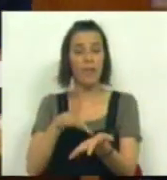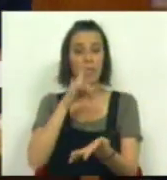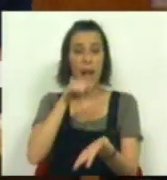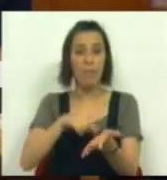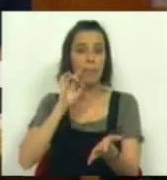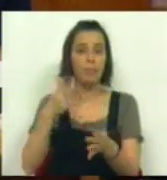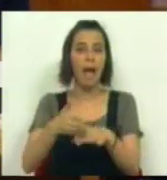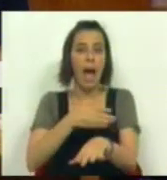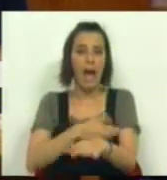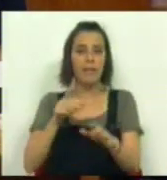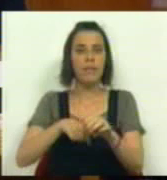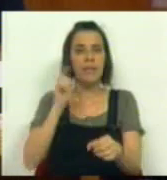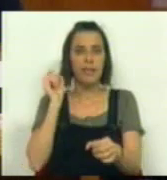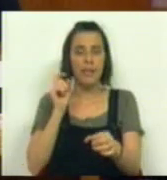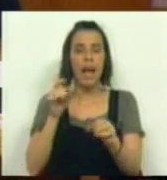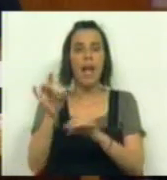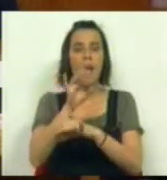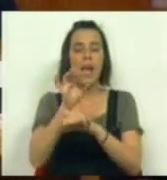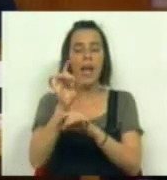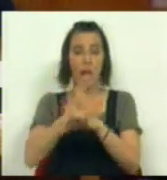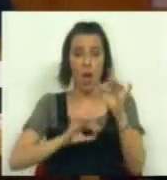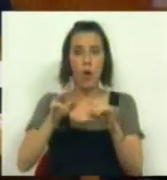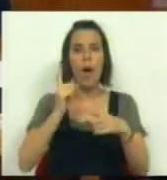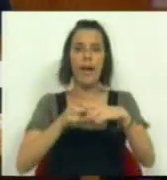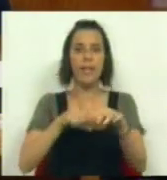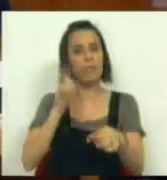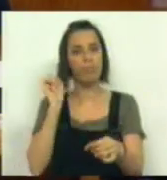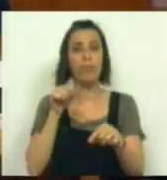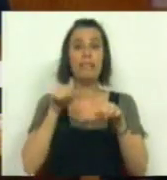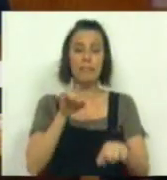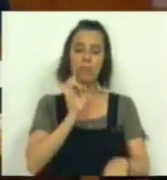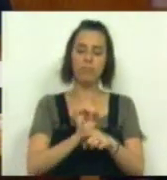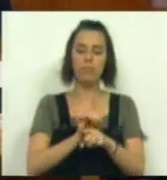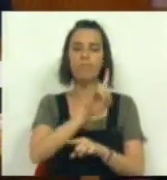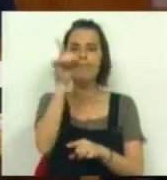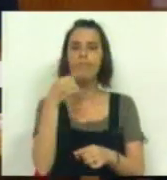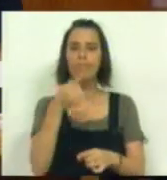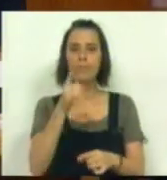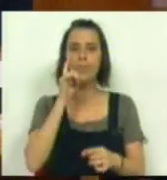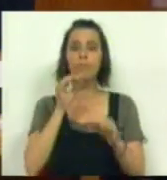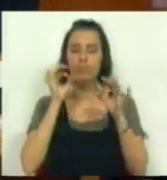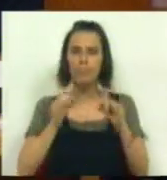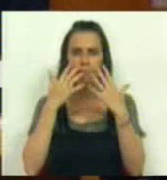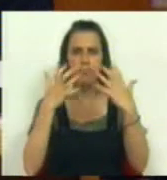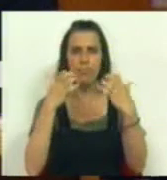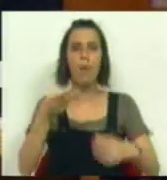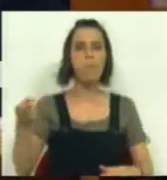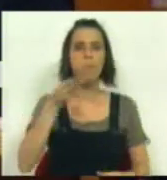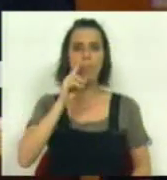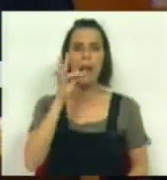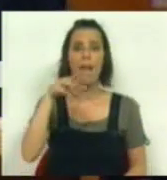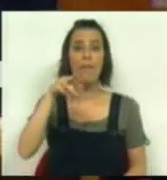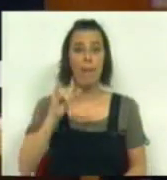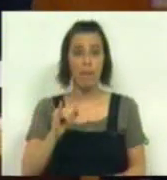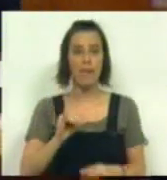antecipou a saída da Grécia do Euro. Este mesmo cenário foi também admitido candidamente pela diretora do